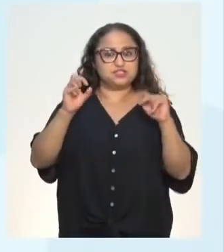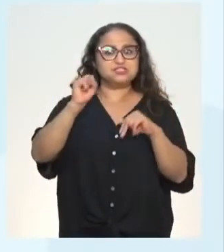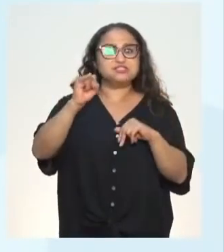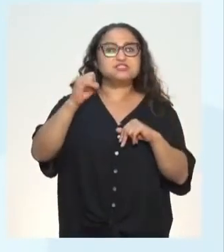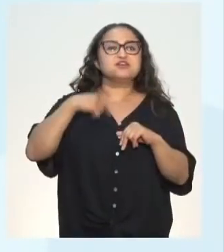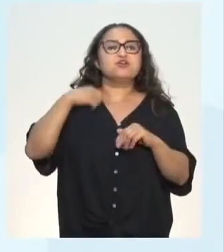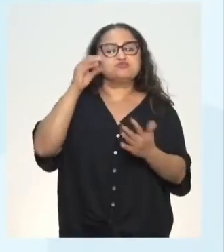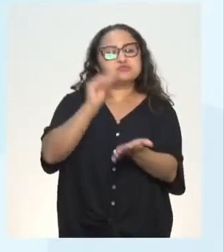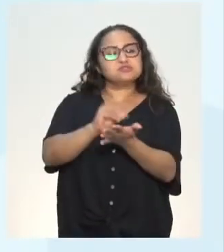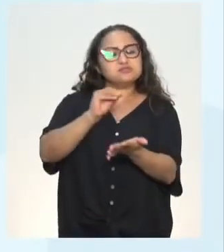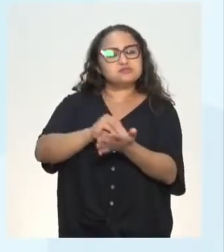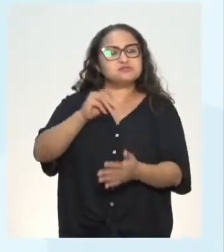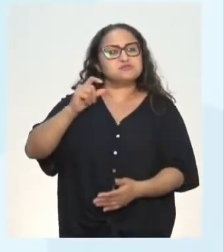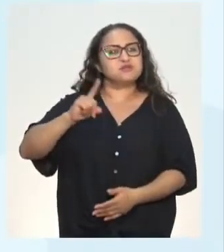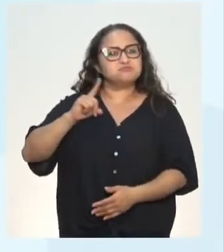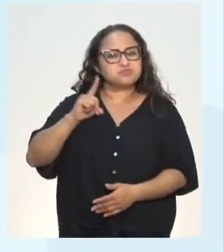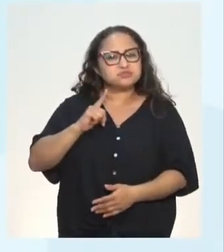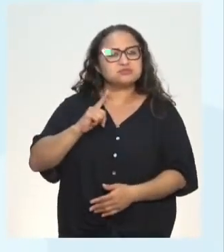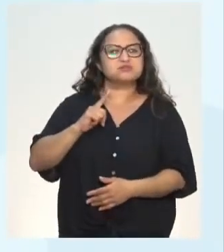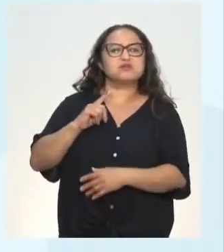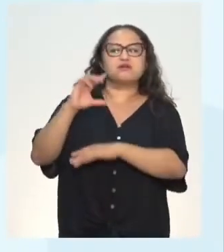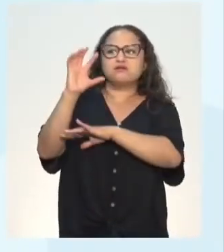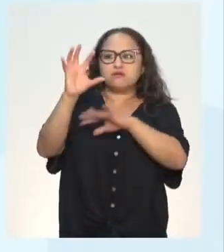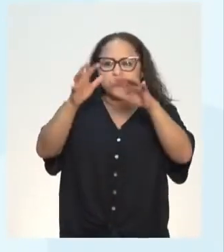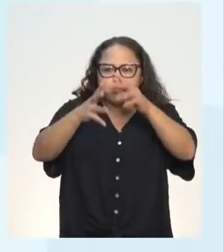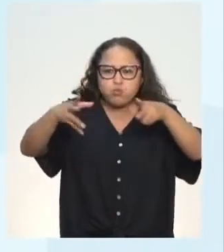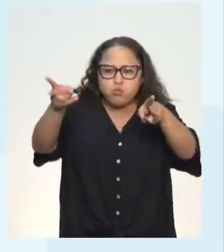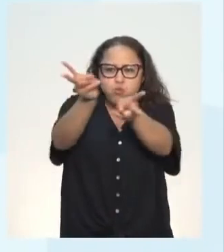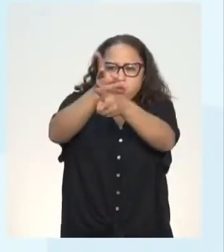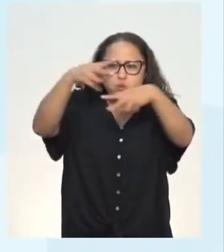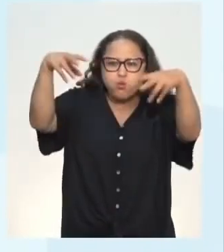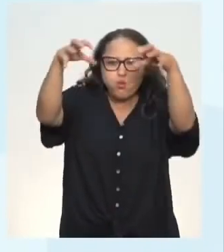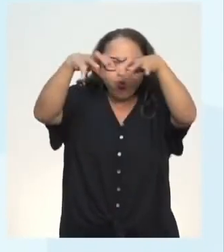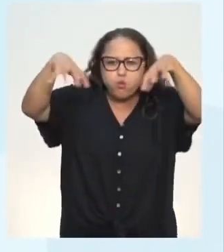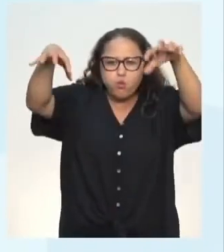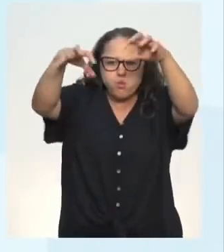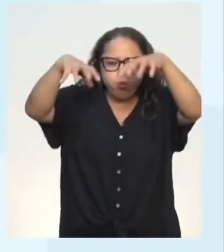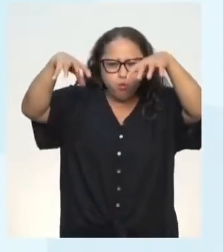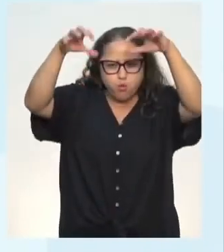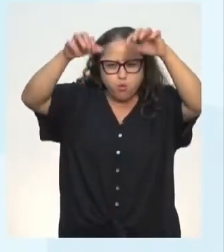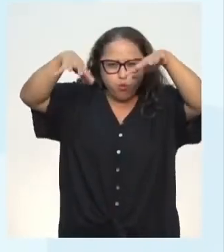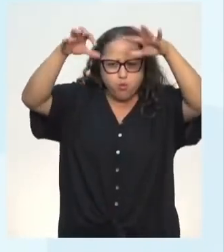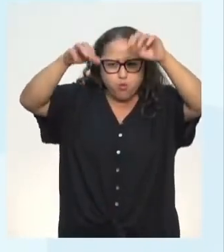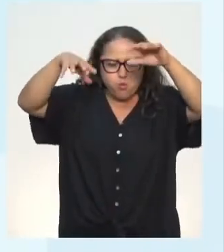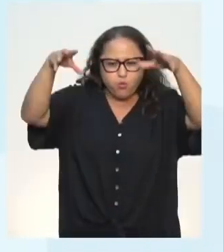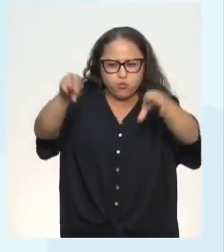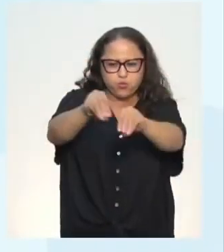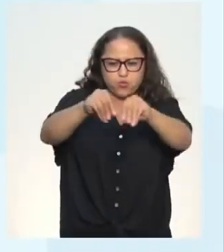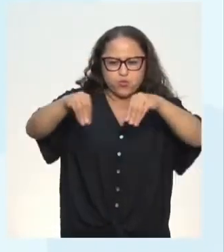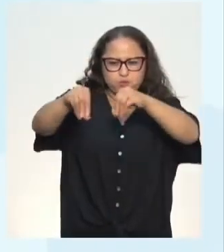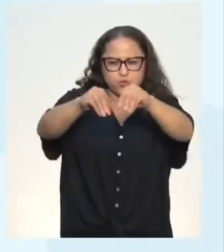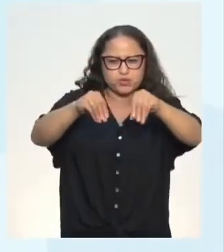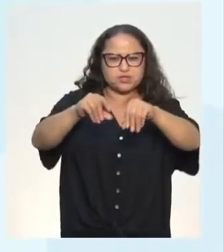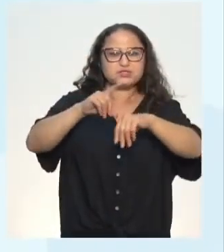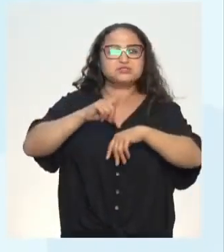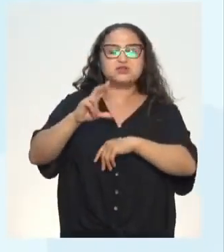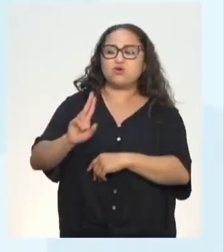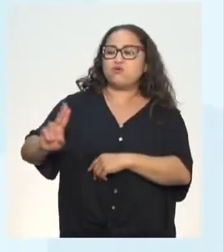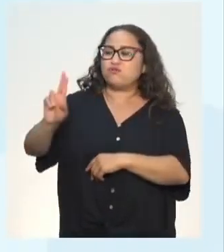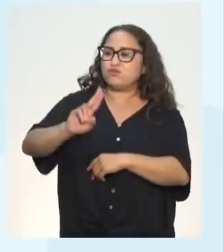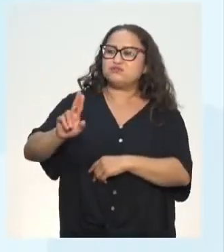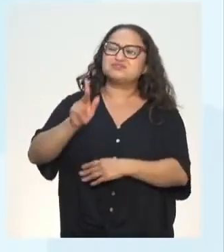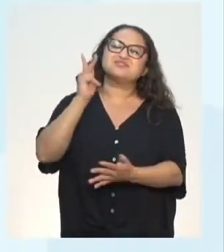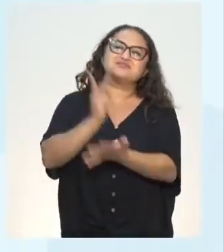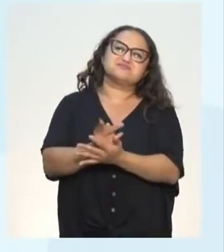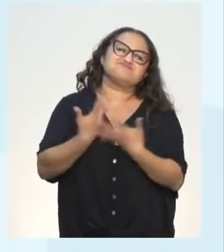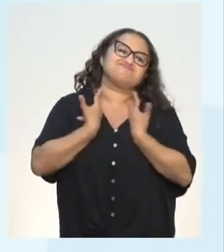tempo aqui, a tempestade de areia, a tempestade de areia, está vendo? Ao invés de usar fenômeno e usar... Vai ficar um texto extremamente